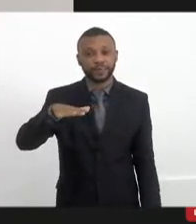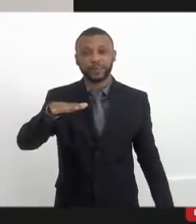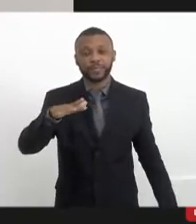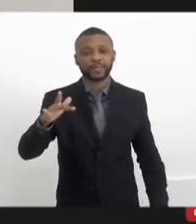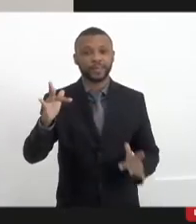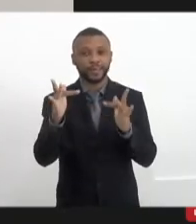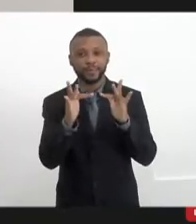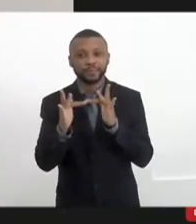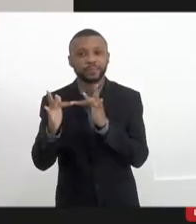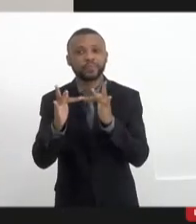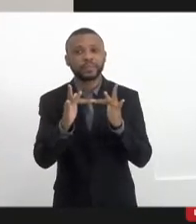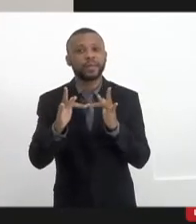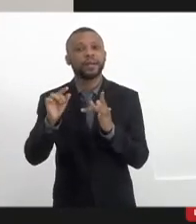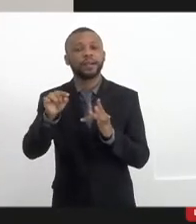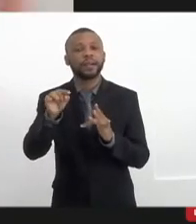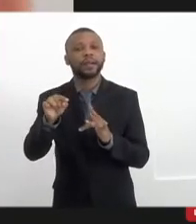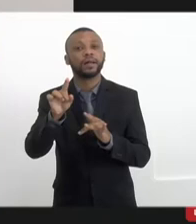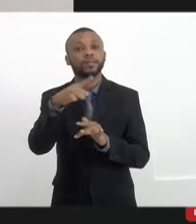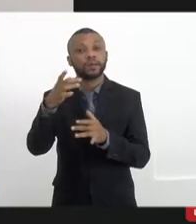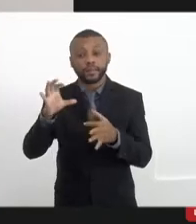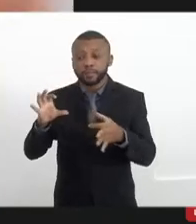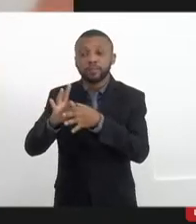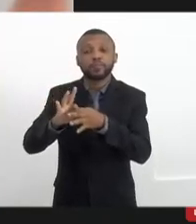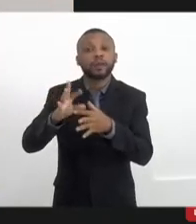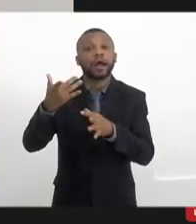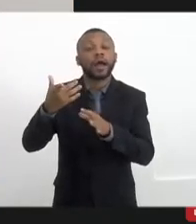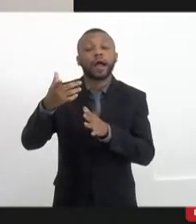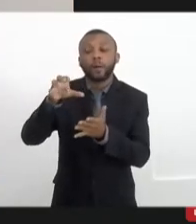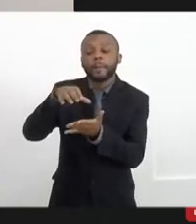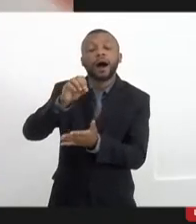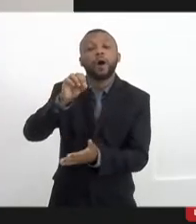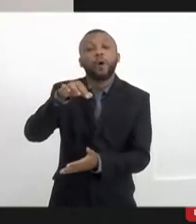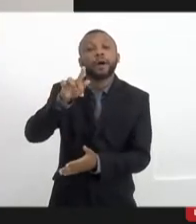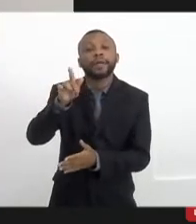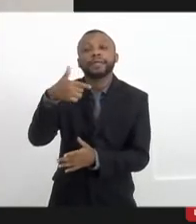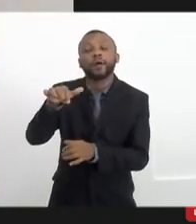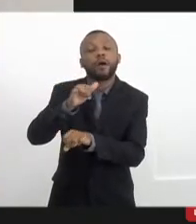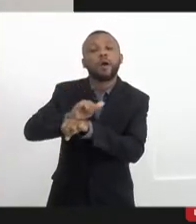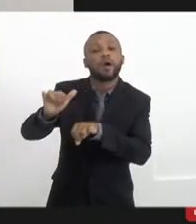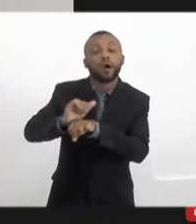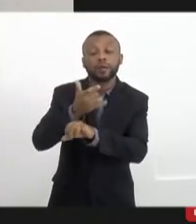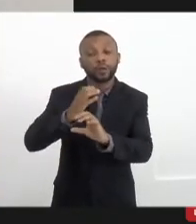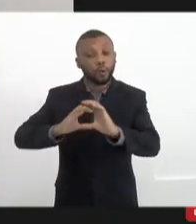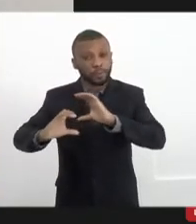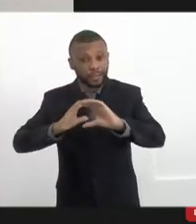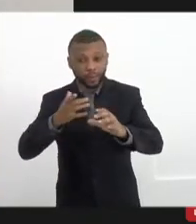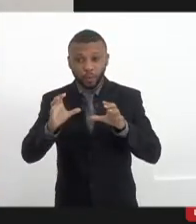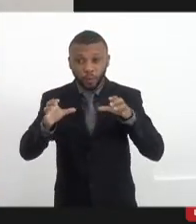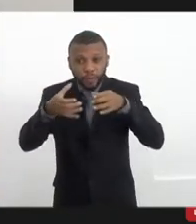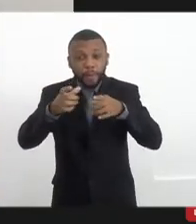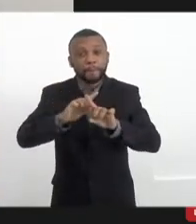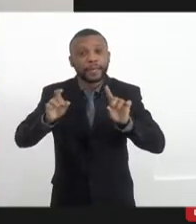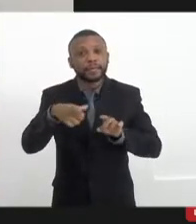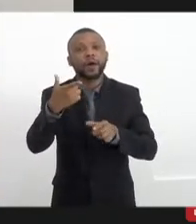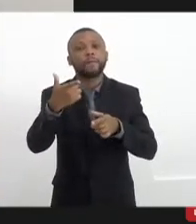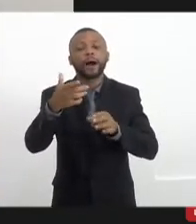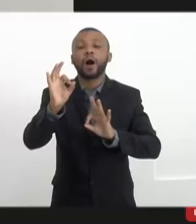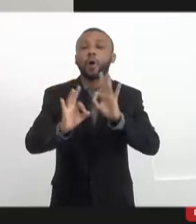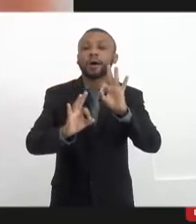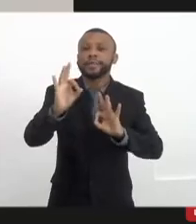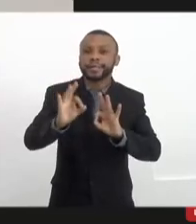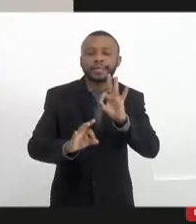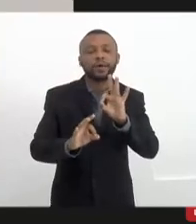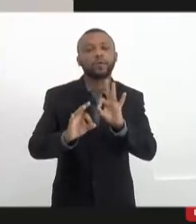ter publicidade a partir da Agência de Notícias das Favelas, que é uma ONG, é um veículo de comunicação comunitária, mas é uma organização não governamental, assim como